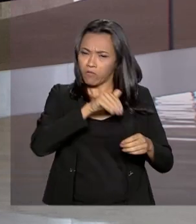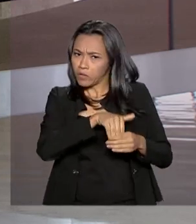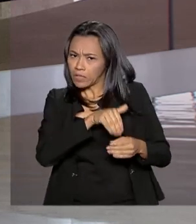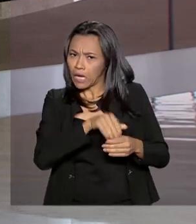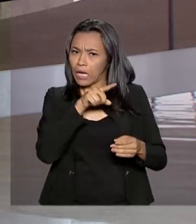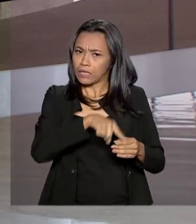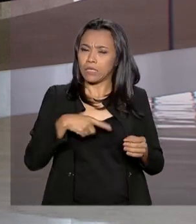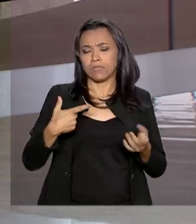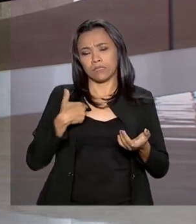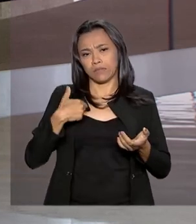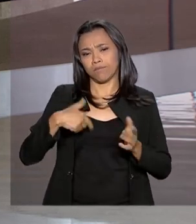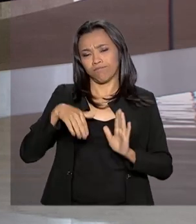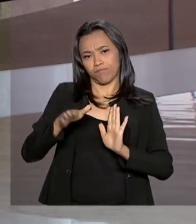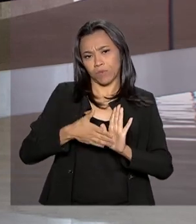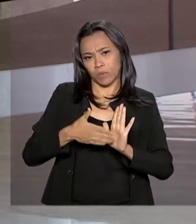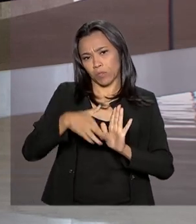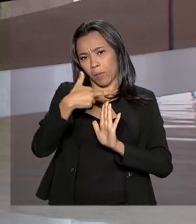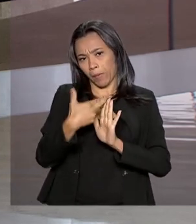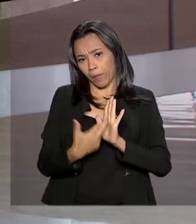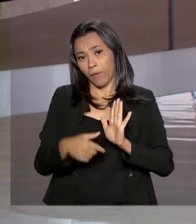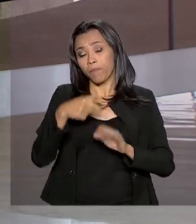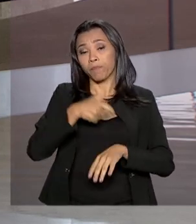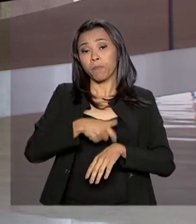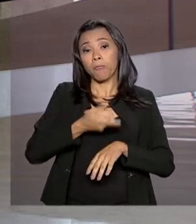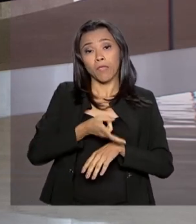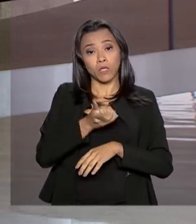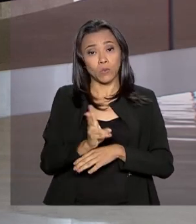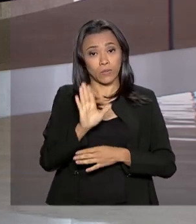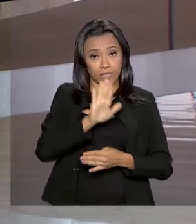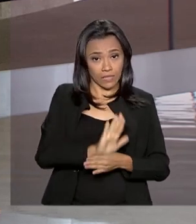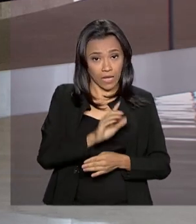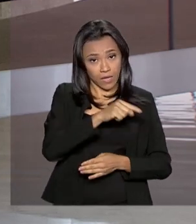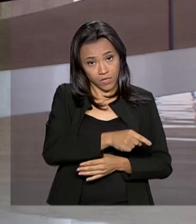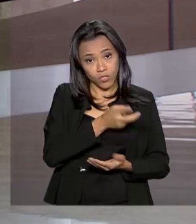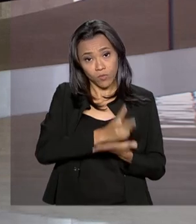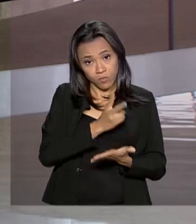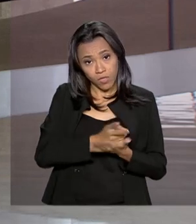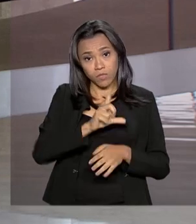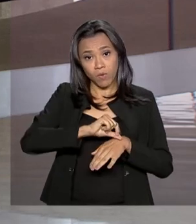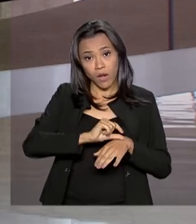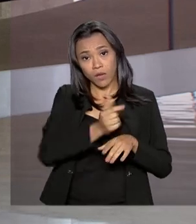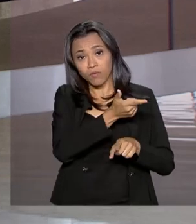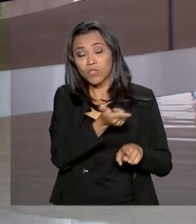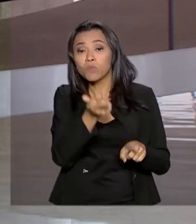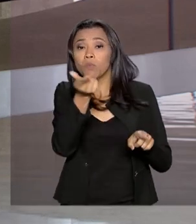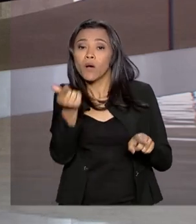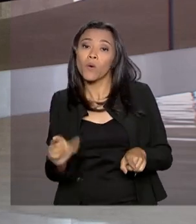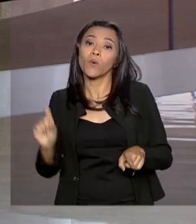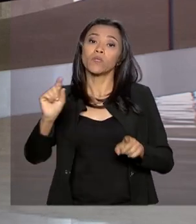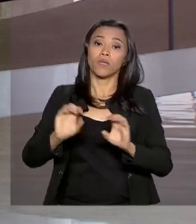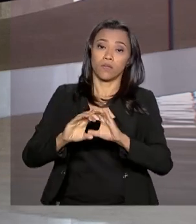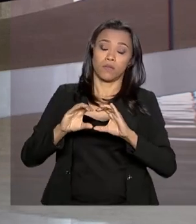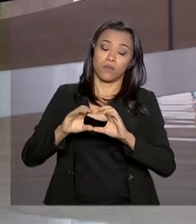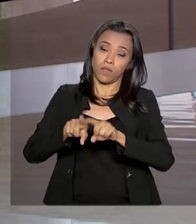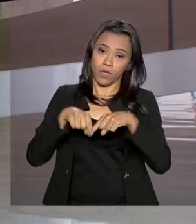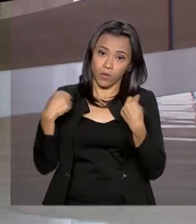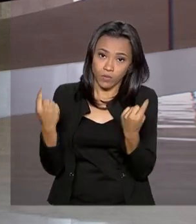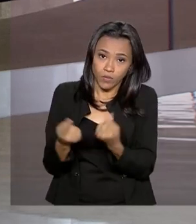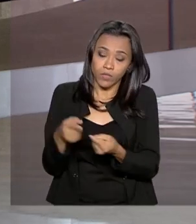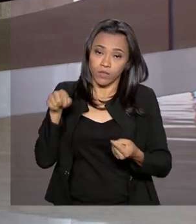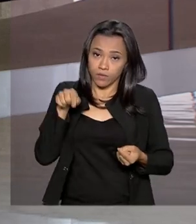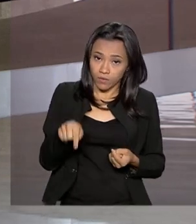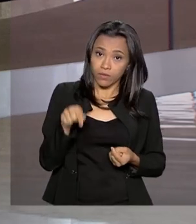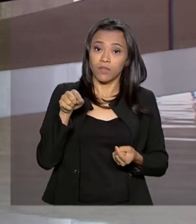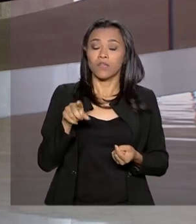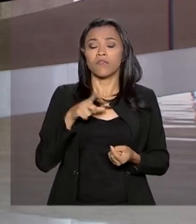do relator da proposta. Essa reunião está marcada para as duas horas da tarde. No mesmo horário, a Comissão de Legislação Participativa